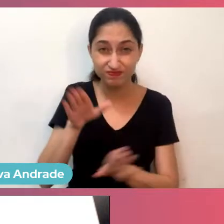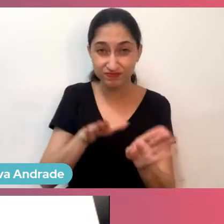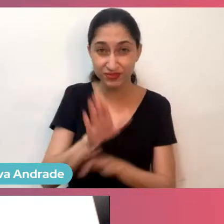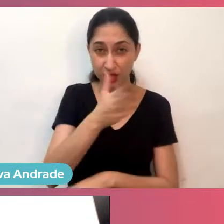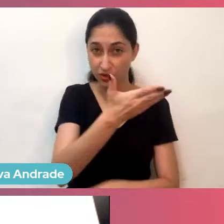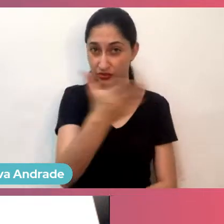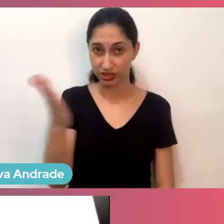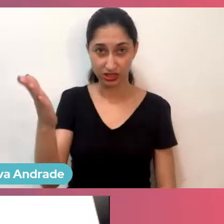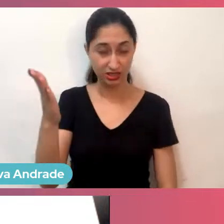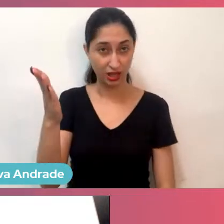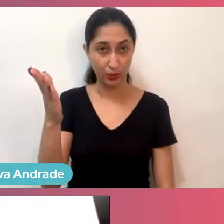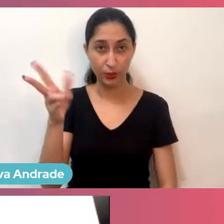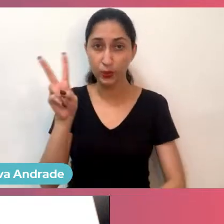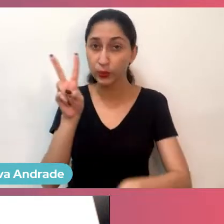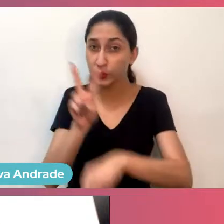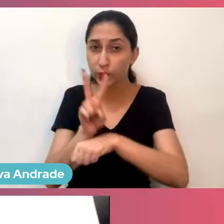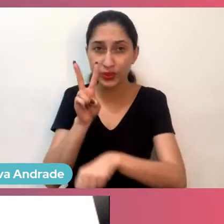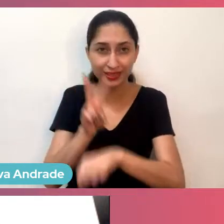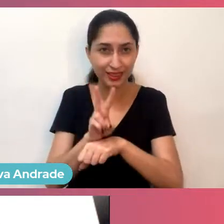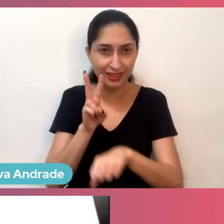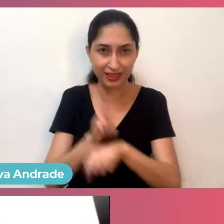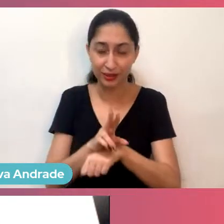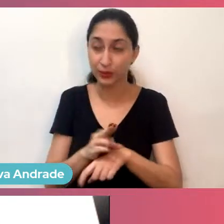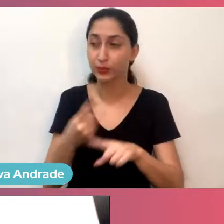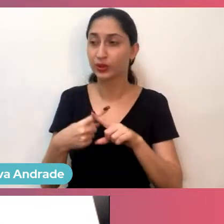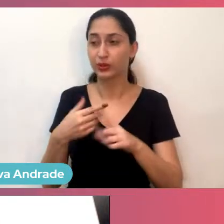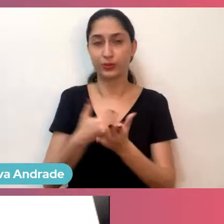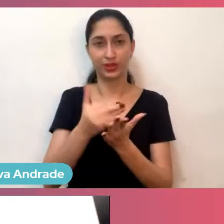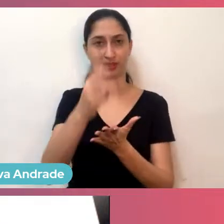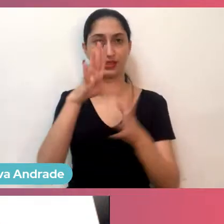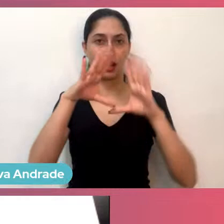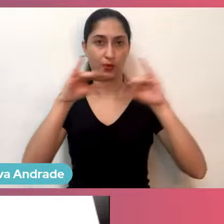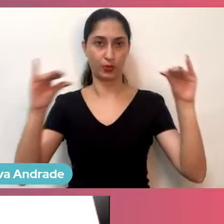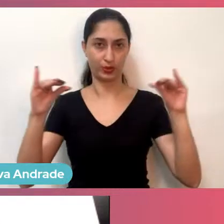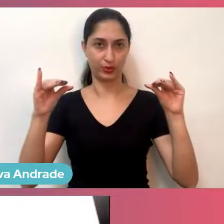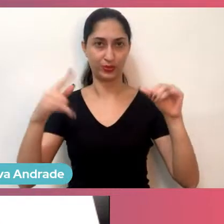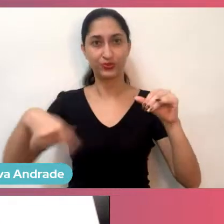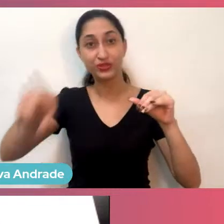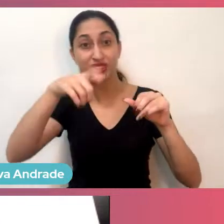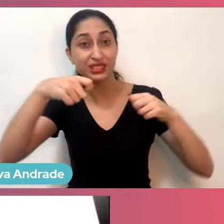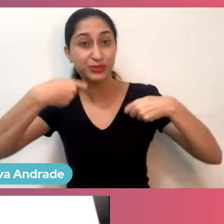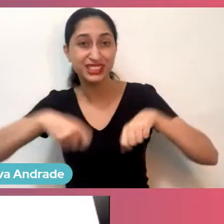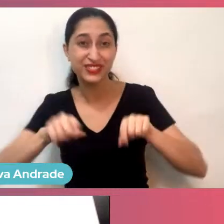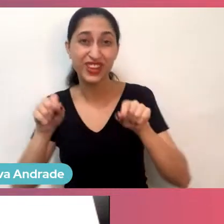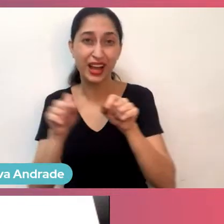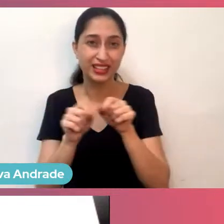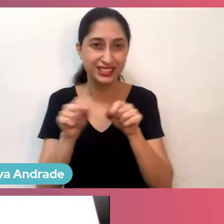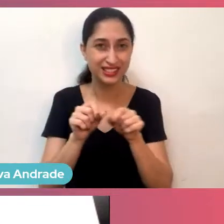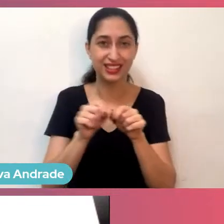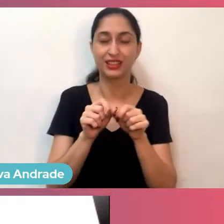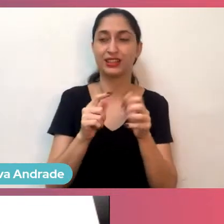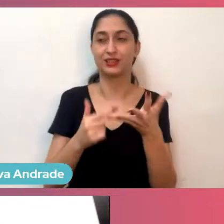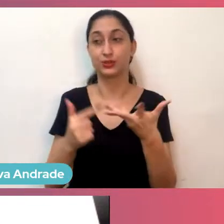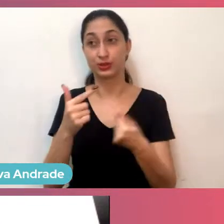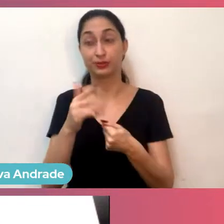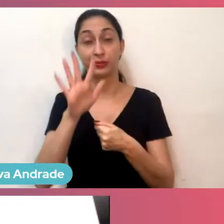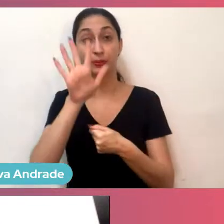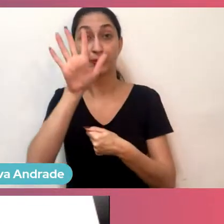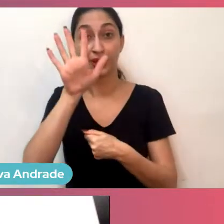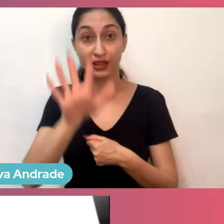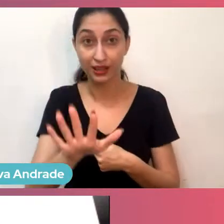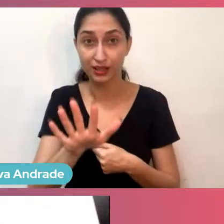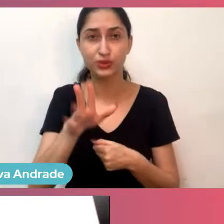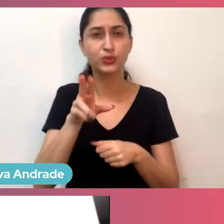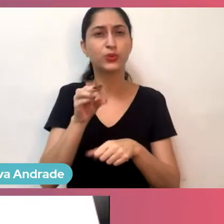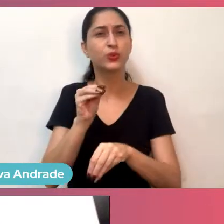cuidem. No começo, é mais tranquilo, você precisa fazer isso até porque não tem ninguém para fazer isso para você. Mas, cuidem